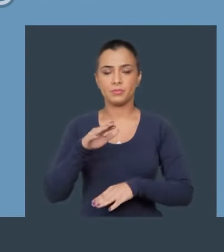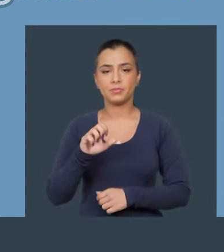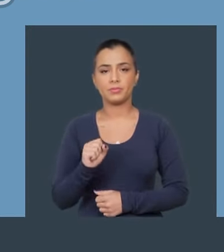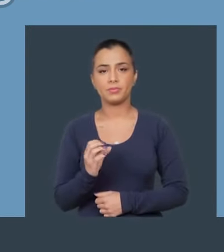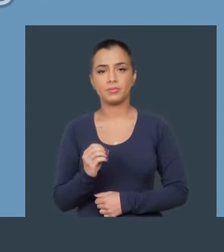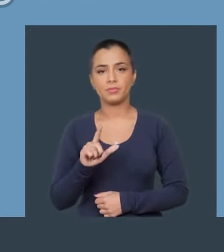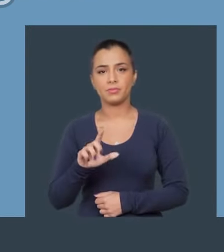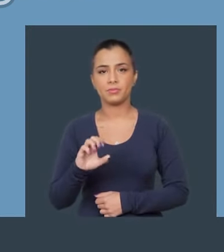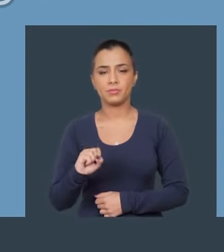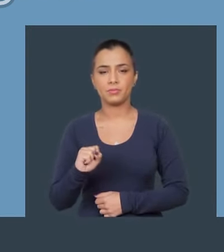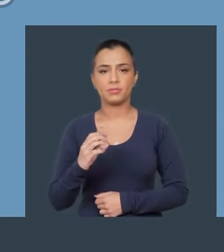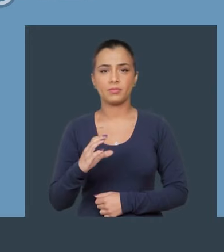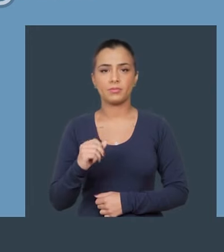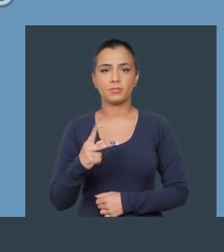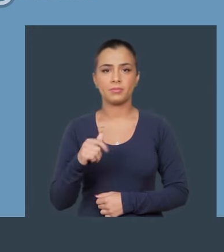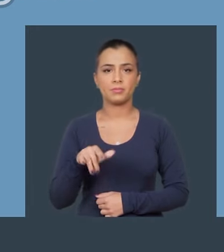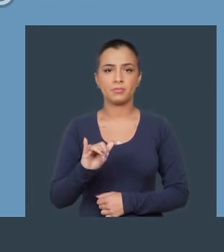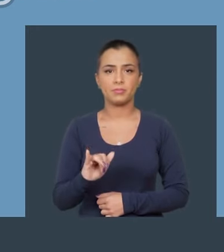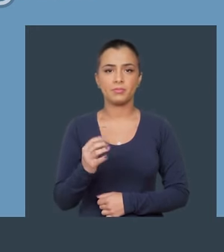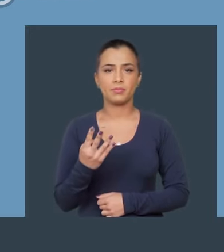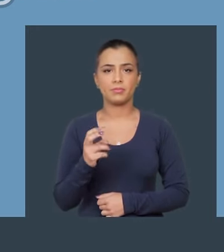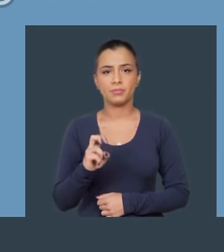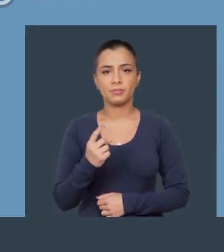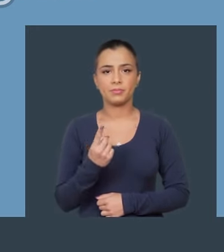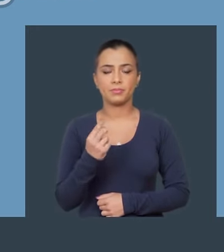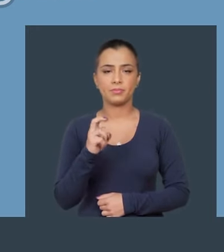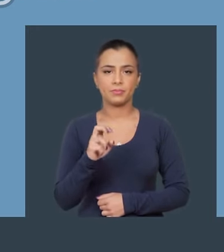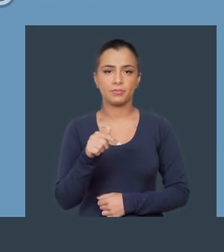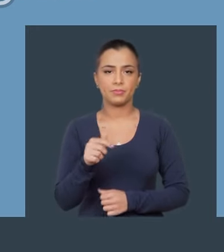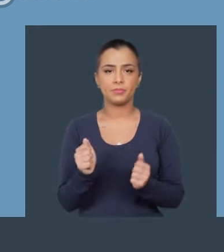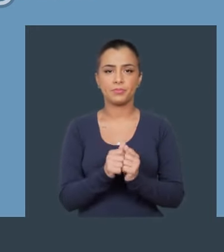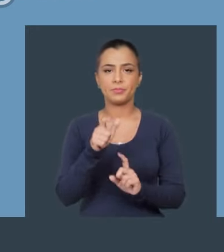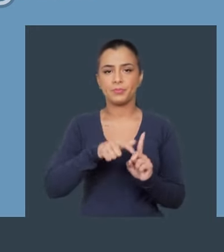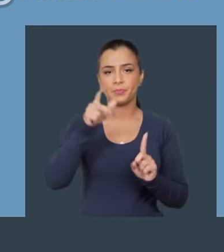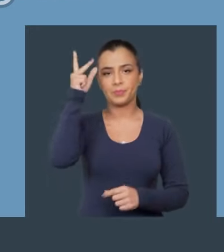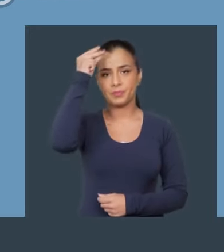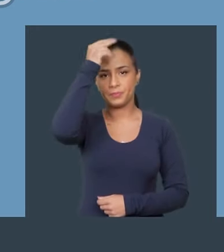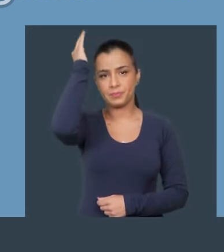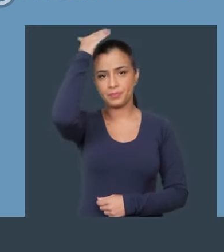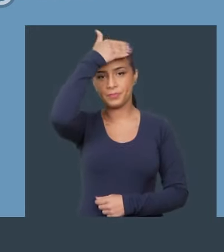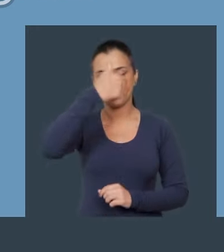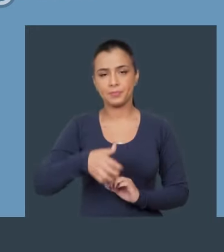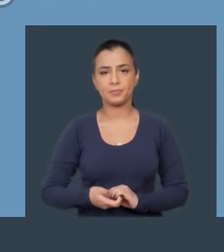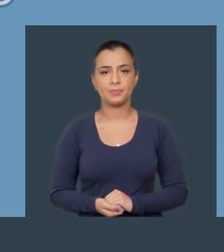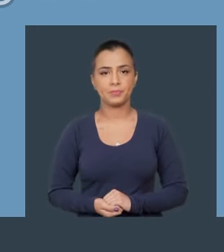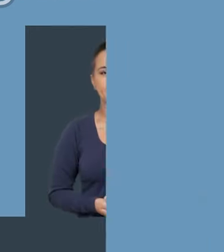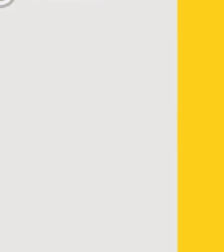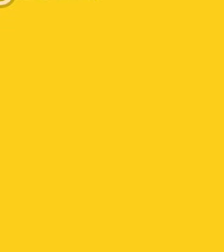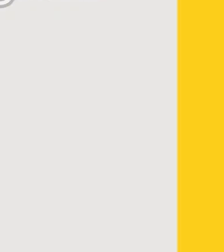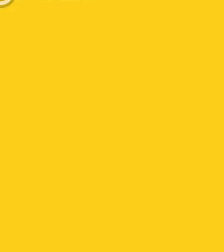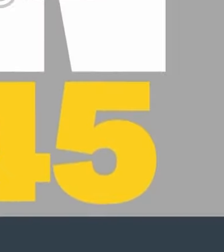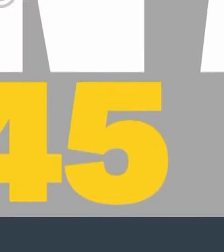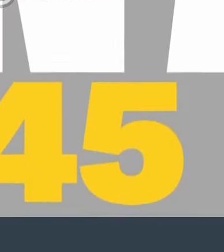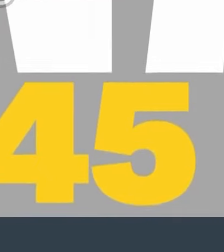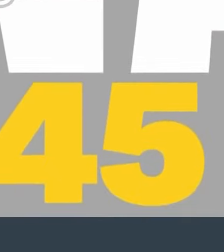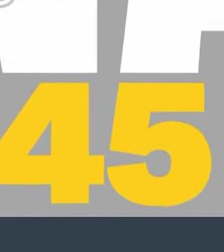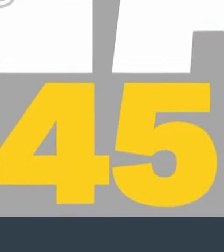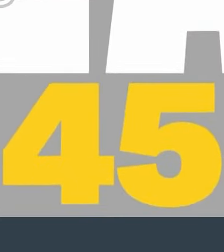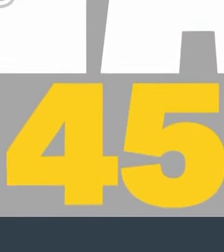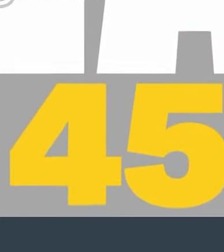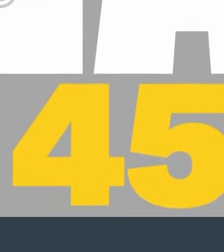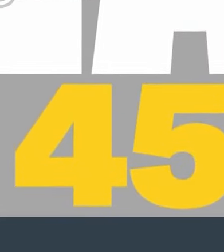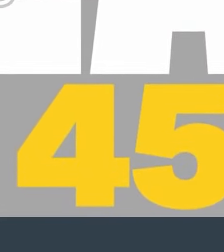cuidar e promover uma vida mais saudável. Sóis Capelli, 45, 157, com da Atena prefeitão. 45,